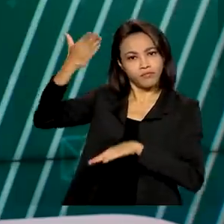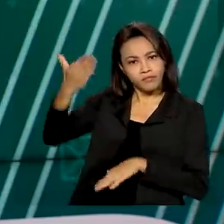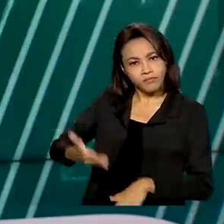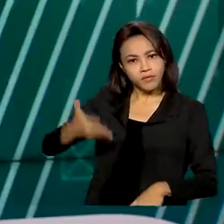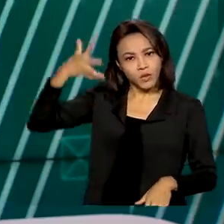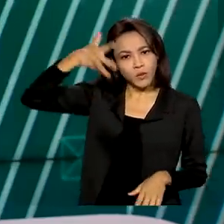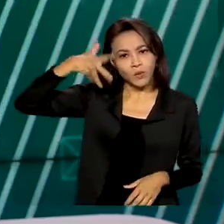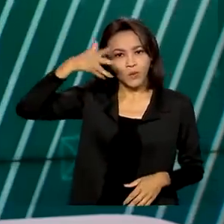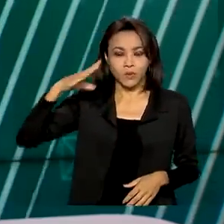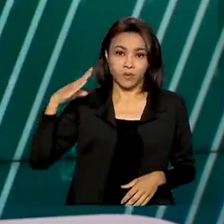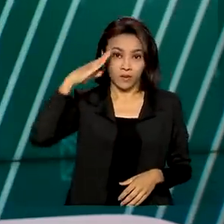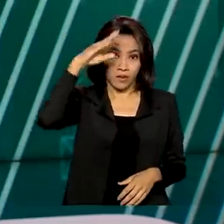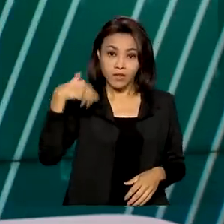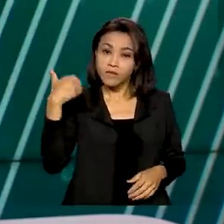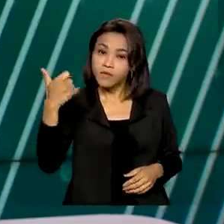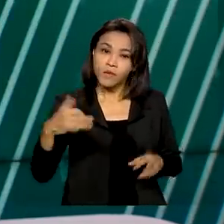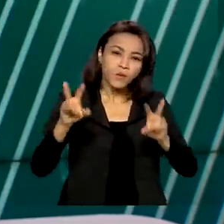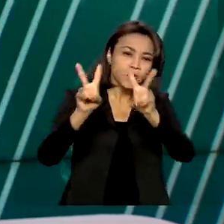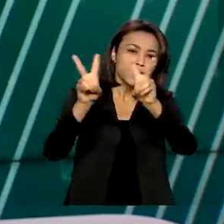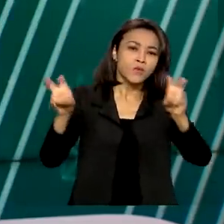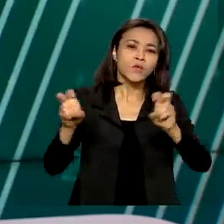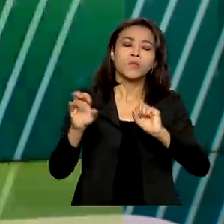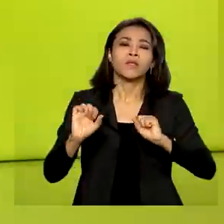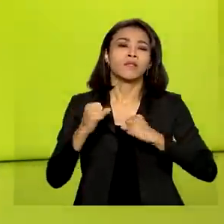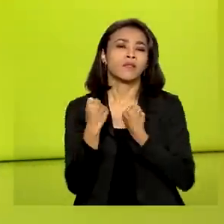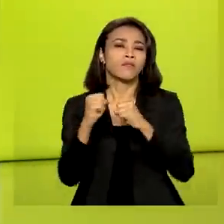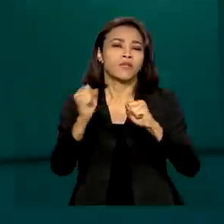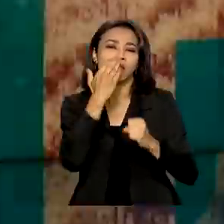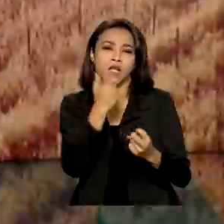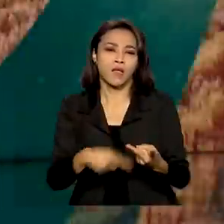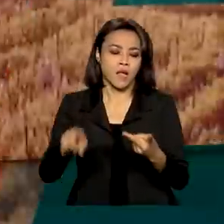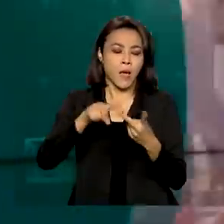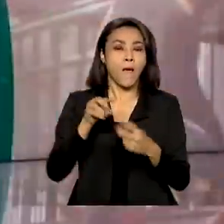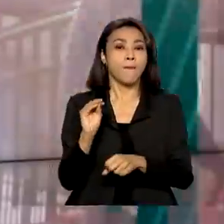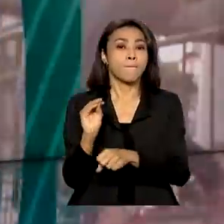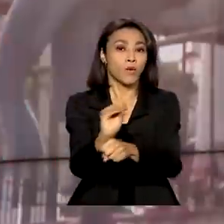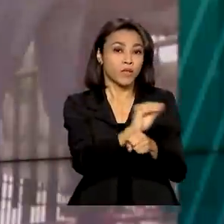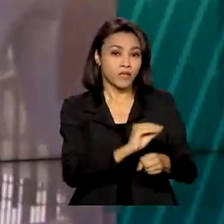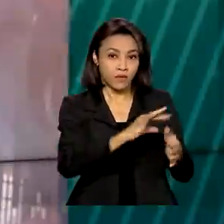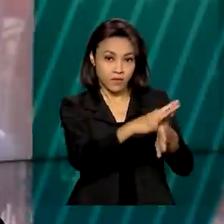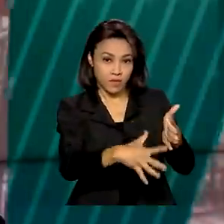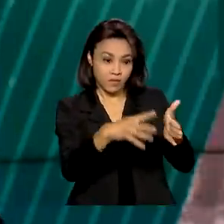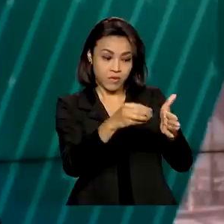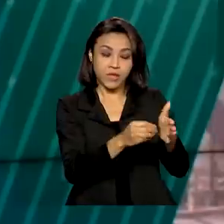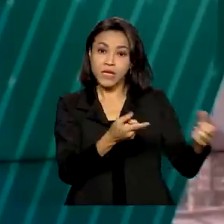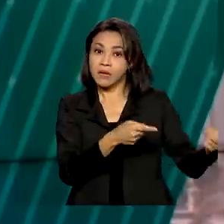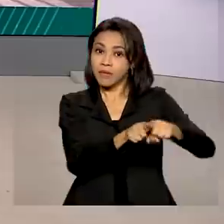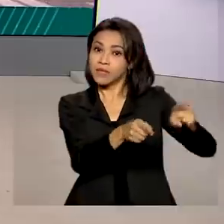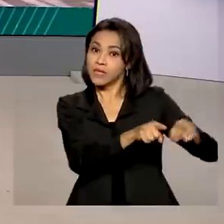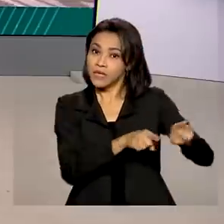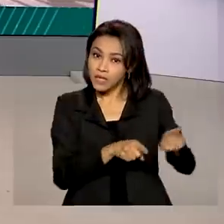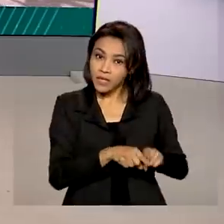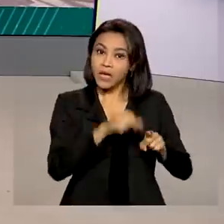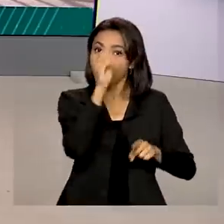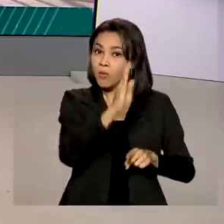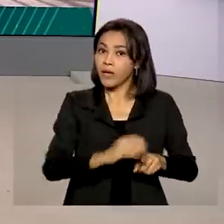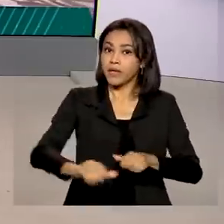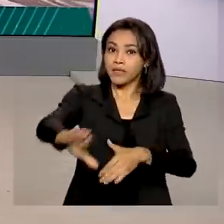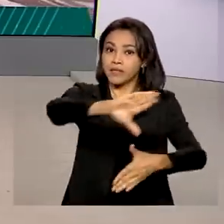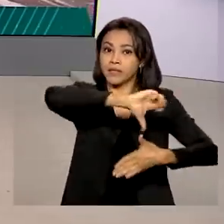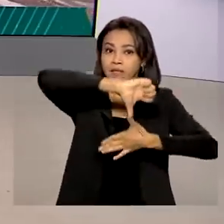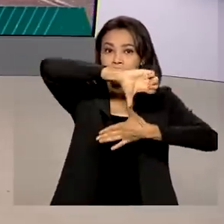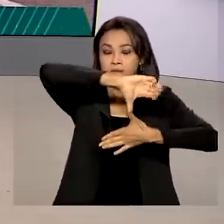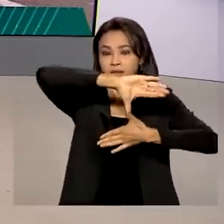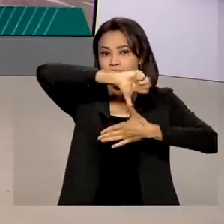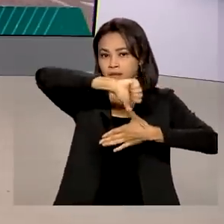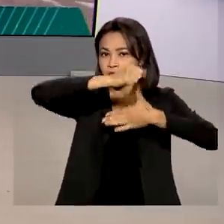Bolsonaro falou sobre a defesa alimentar do mundo, a proteção da Amazônia e parcerias com países sul-americanos. E quem acompanhou